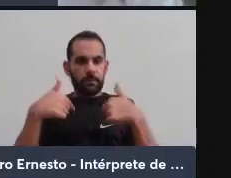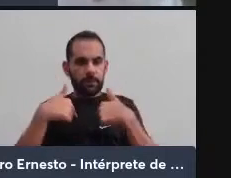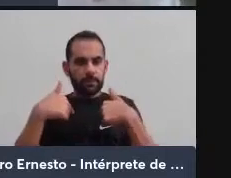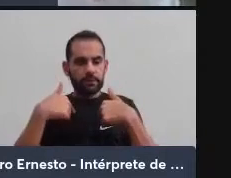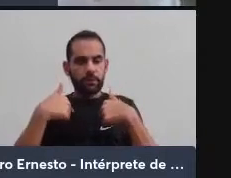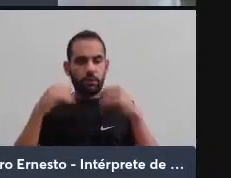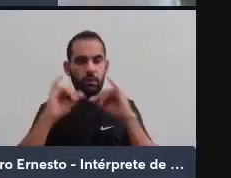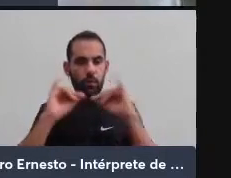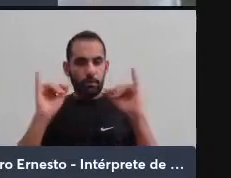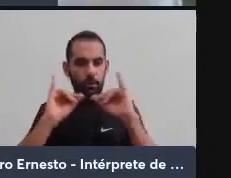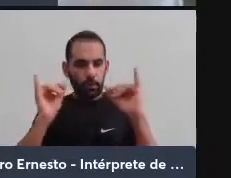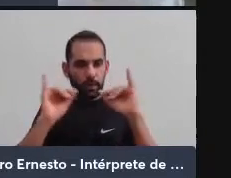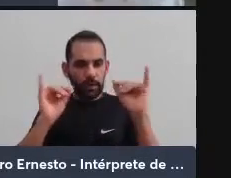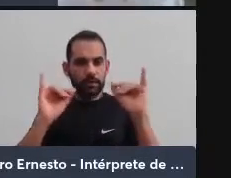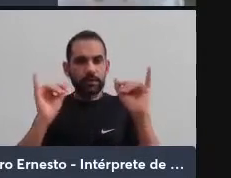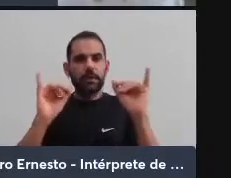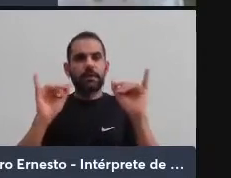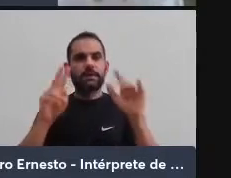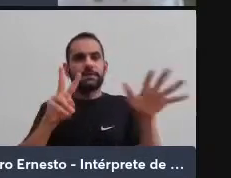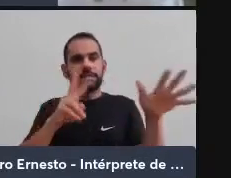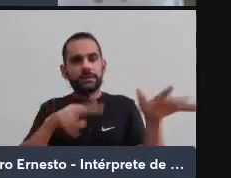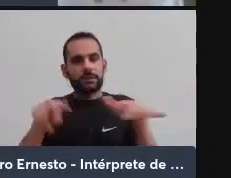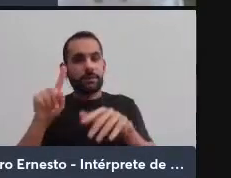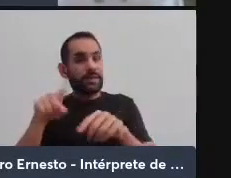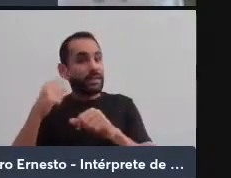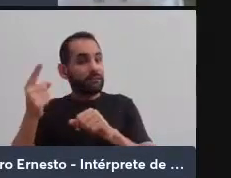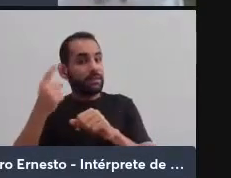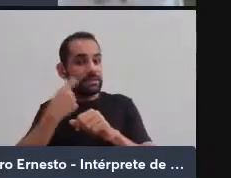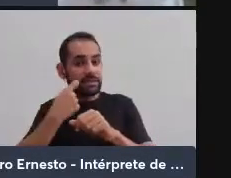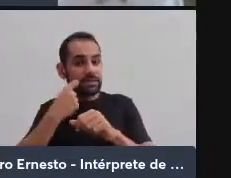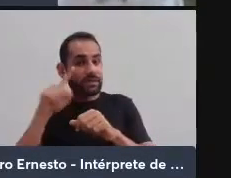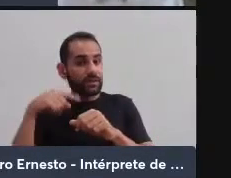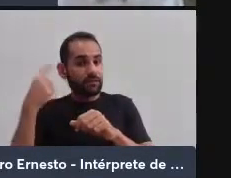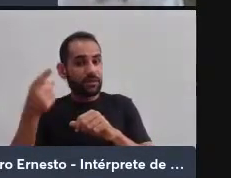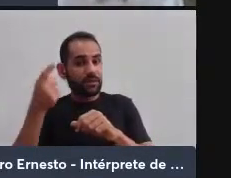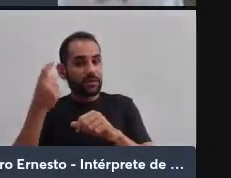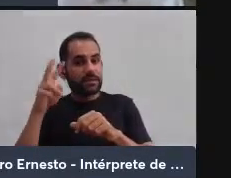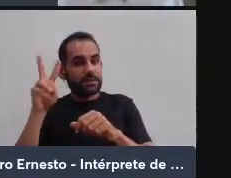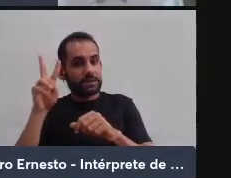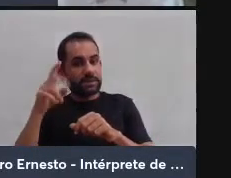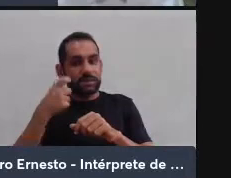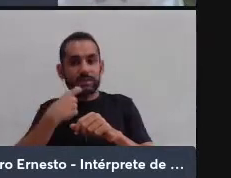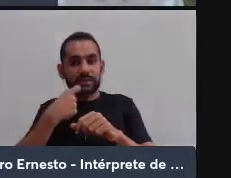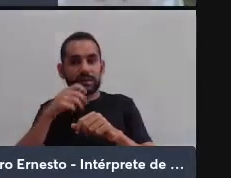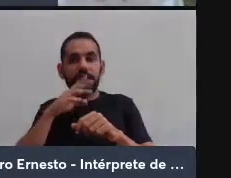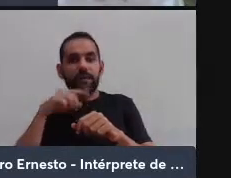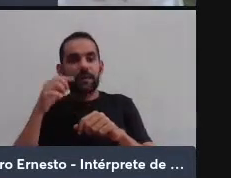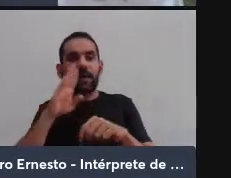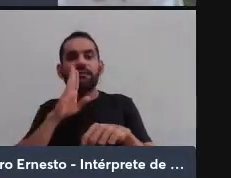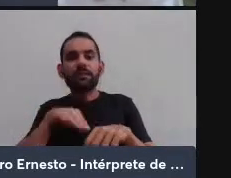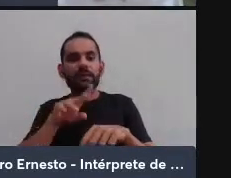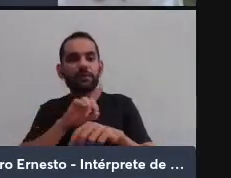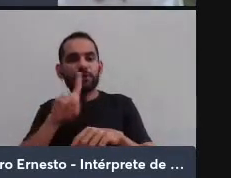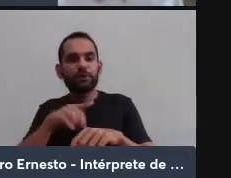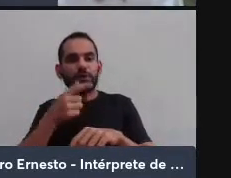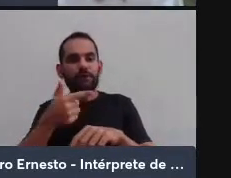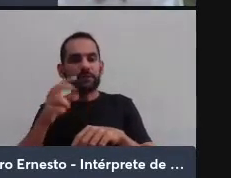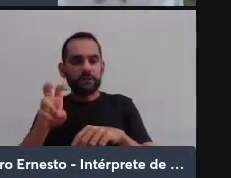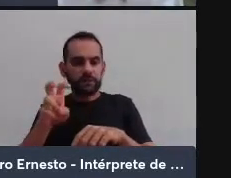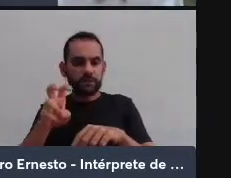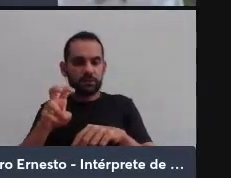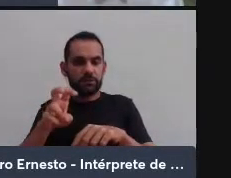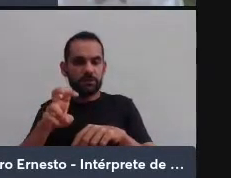propagandazinha, semana que vem, na próxima sexta-feira, também na sexta-feira à tarde, dia 25, eu vou participar de um